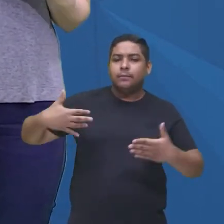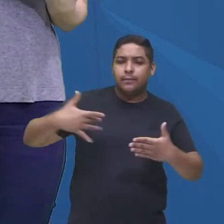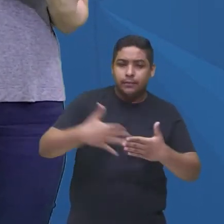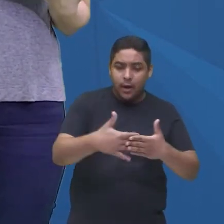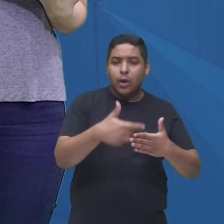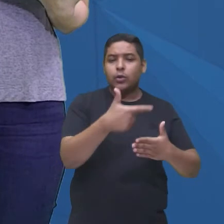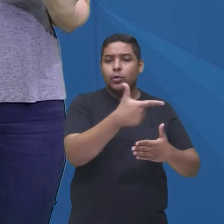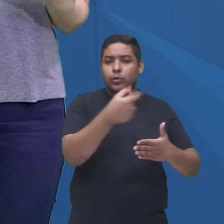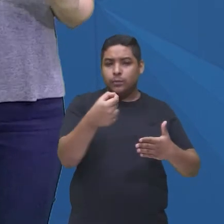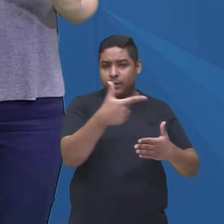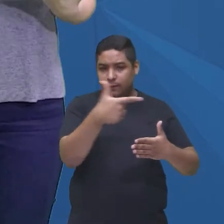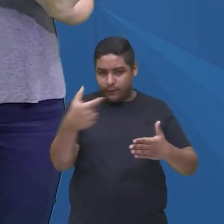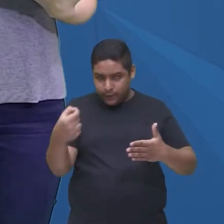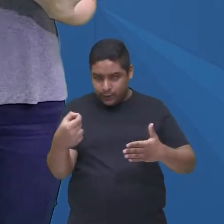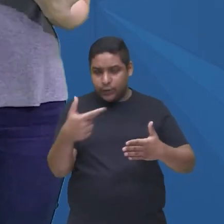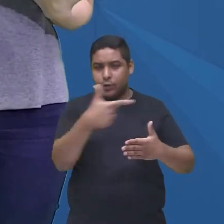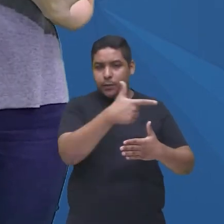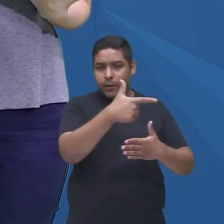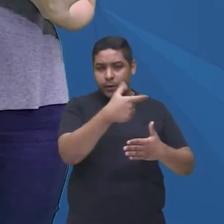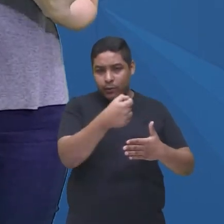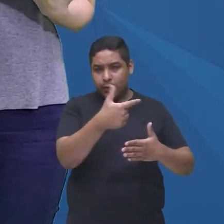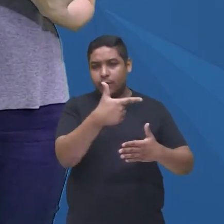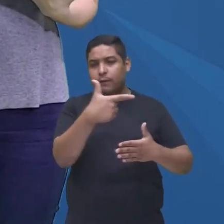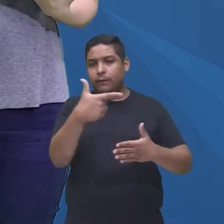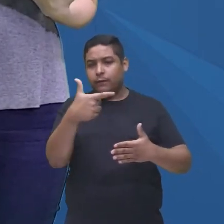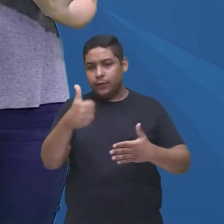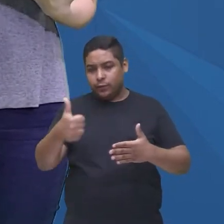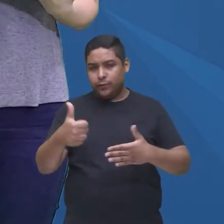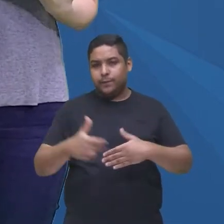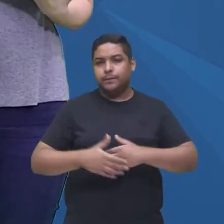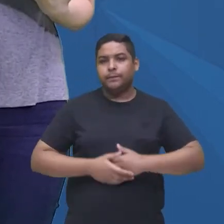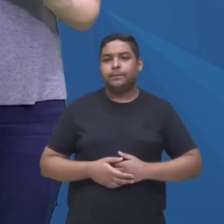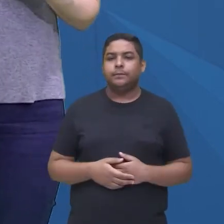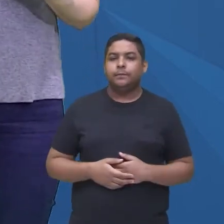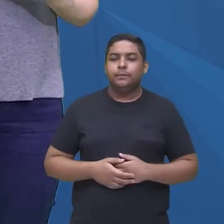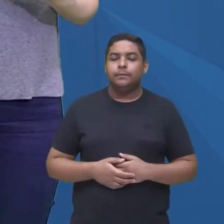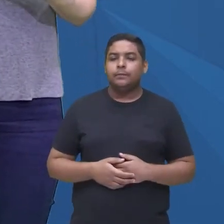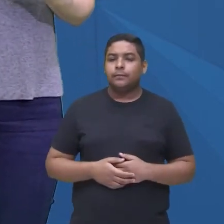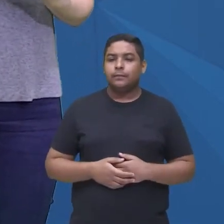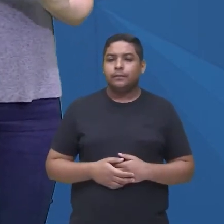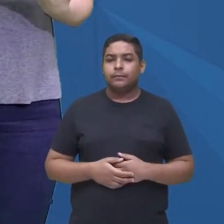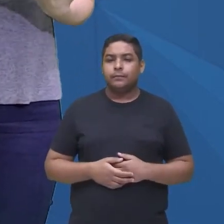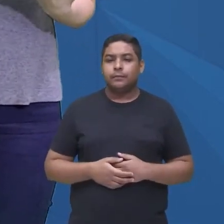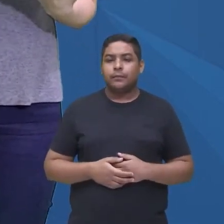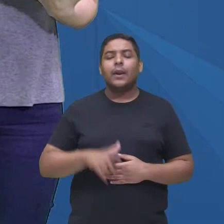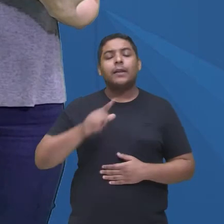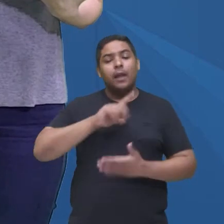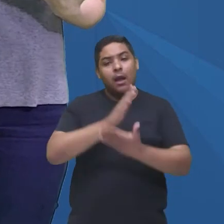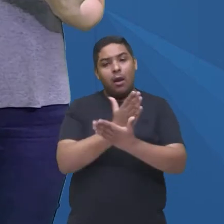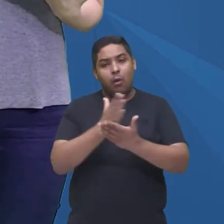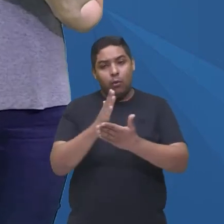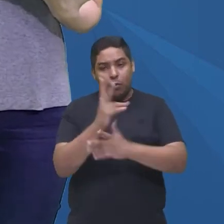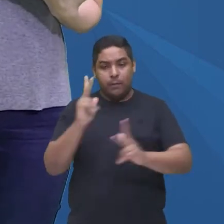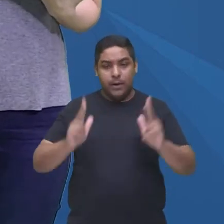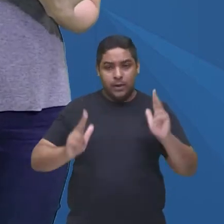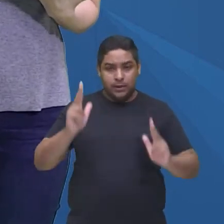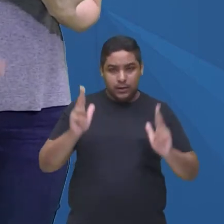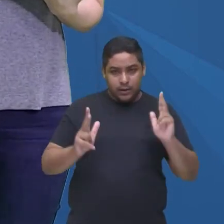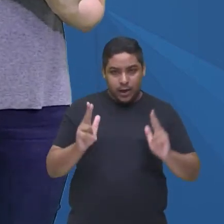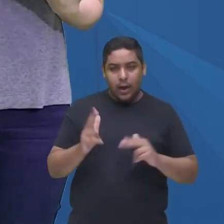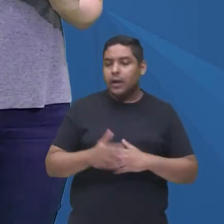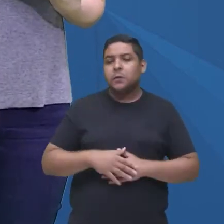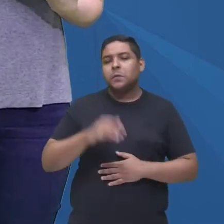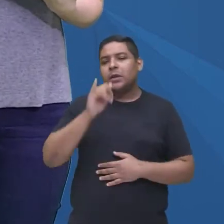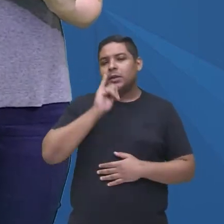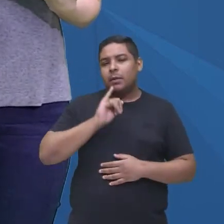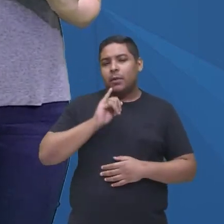2021. É difícil ter isso como um dado, por quê? Existem séries que vocês foram lançadas, por exemplo,